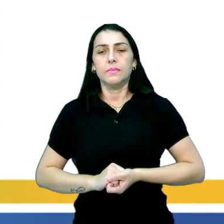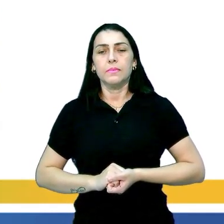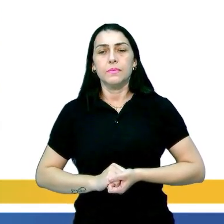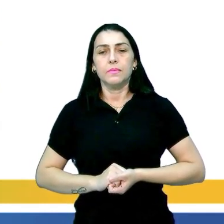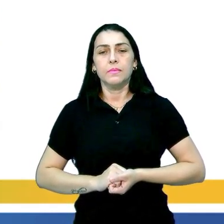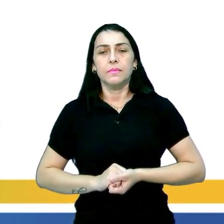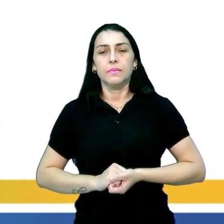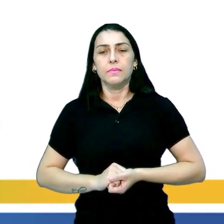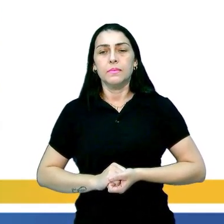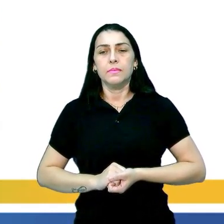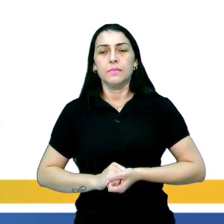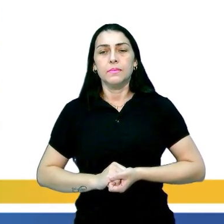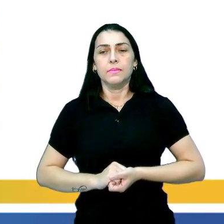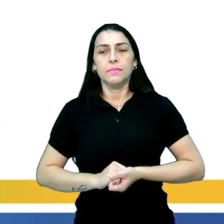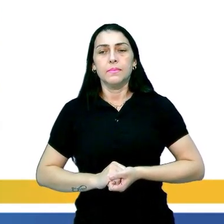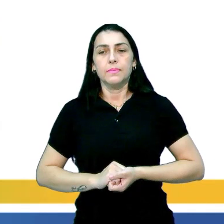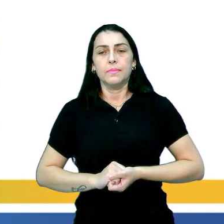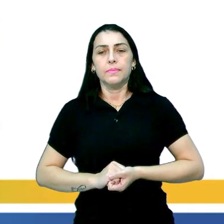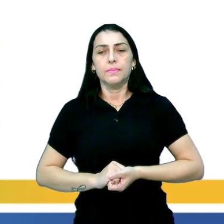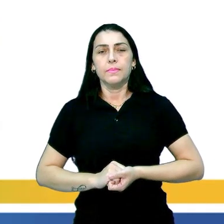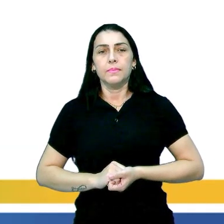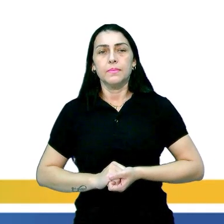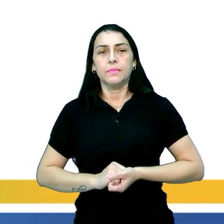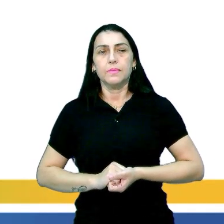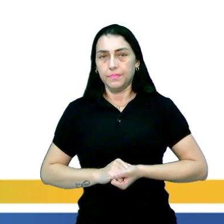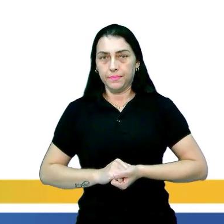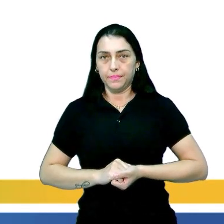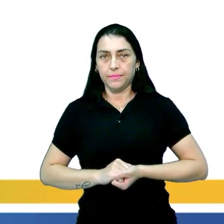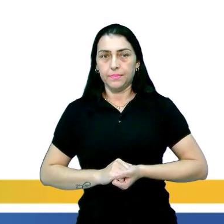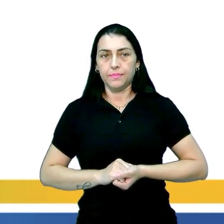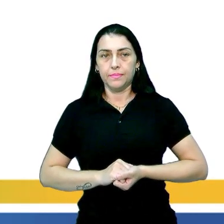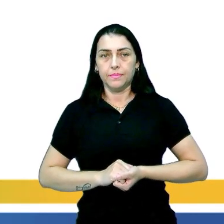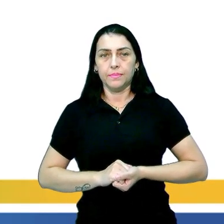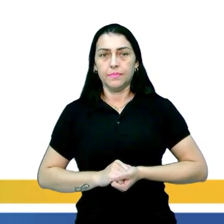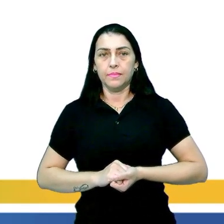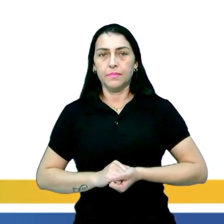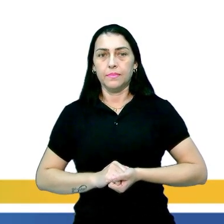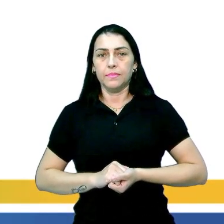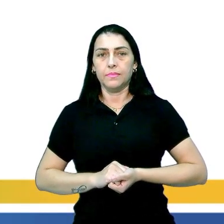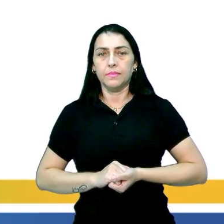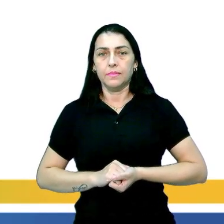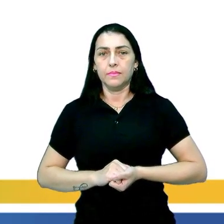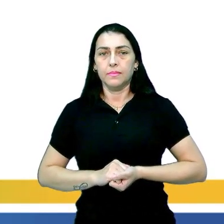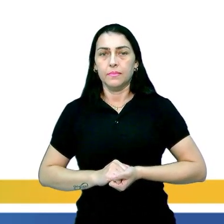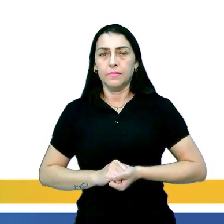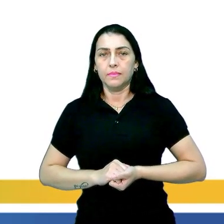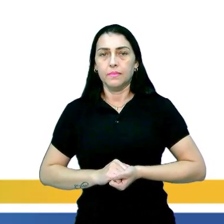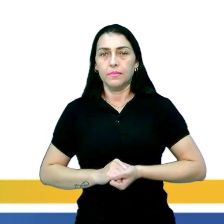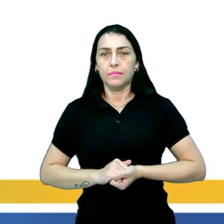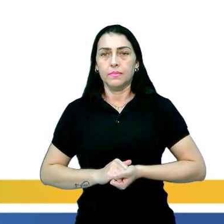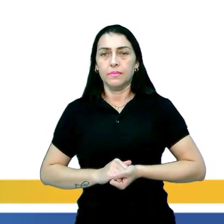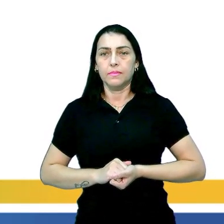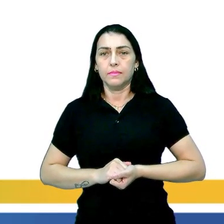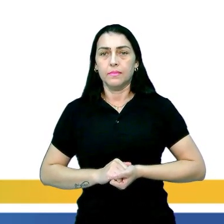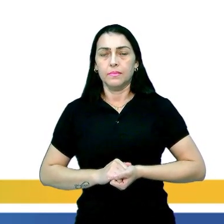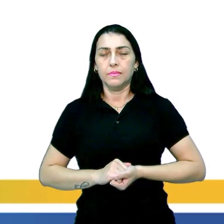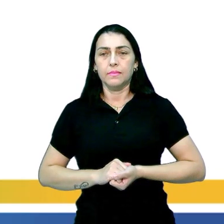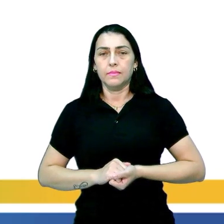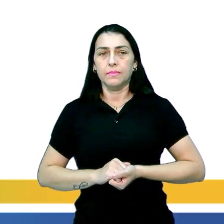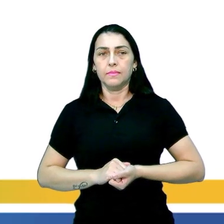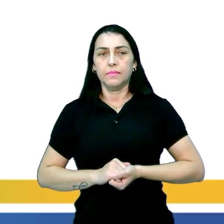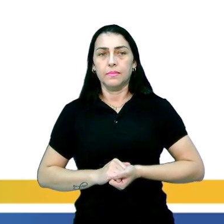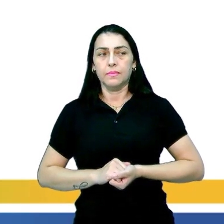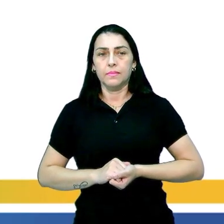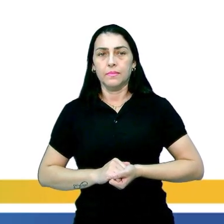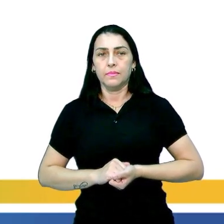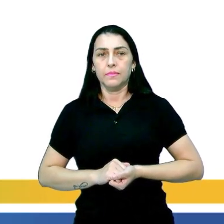upload any kinds of media. You can even record live videos and post them in your